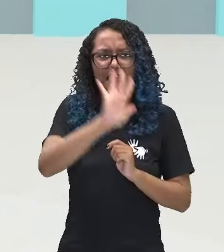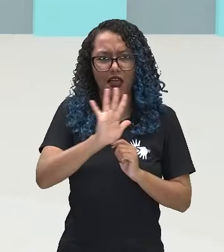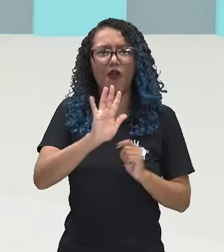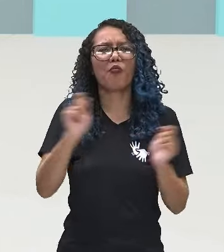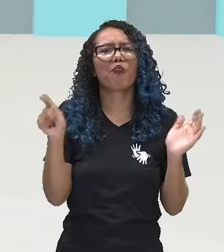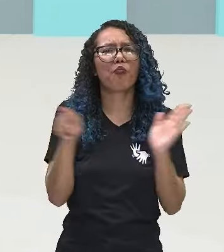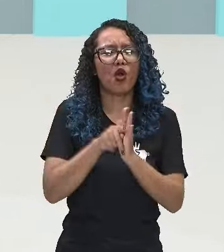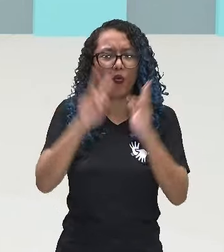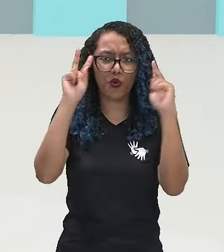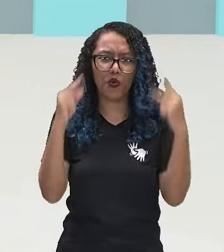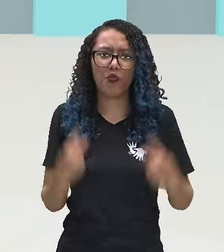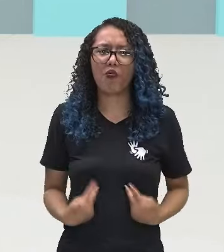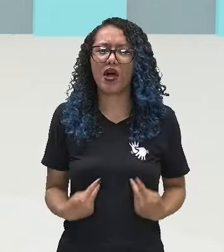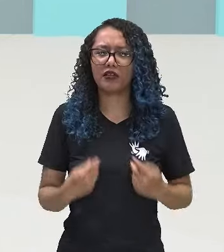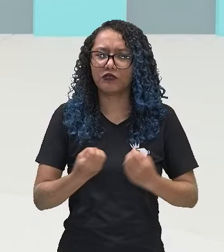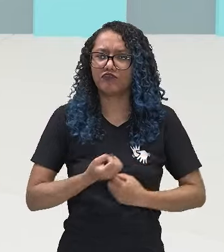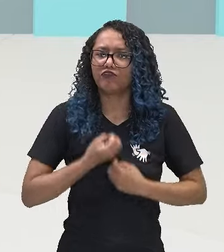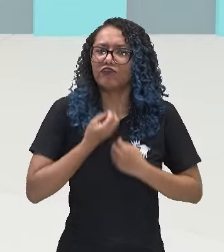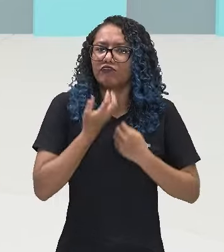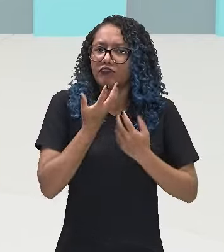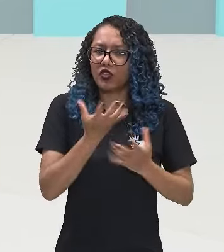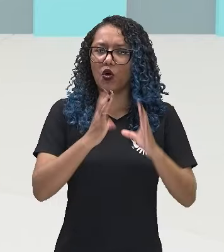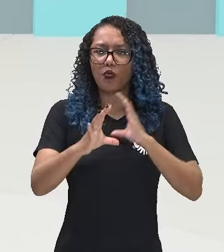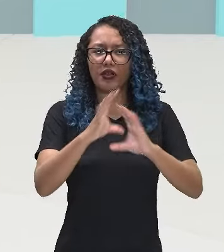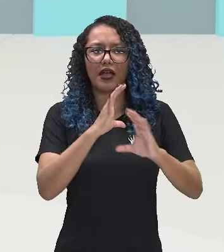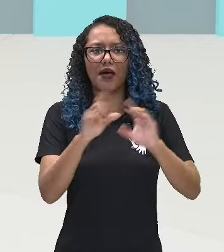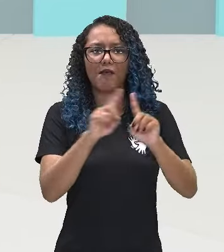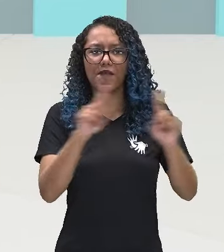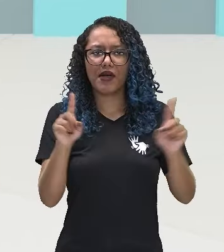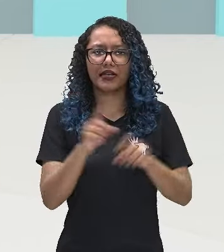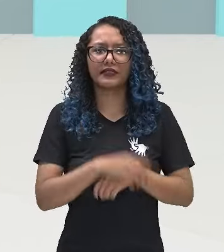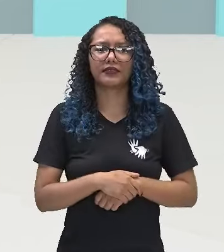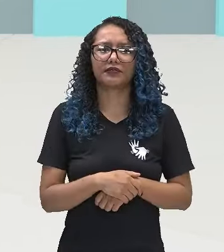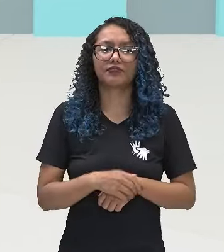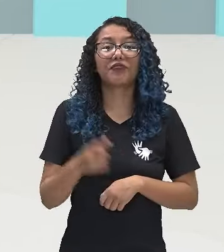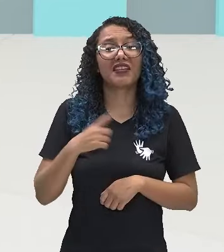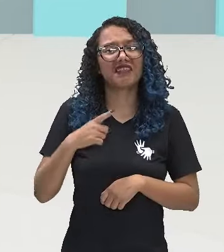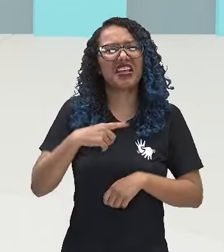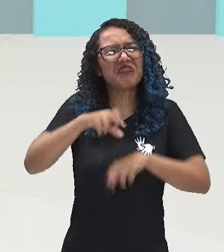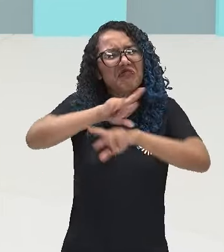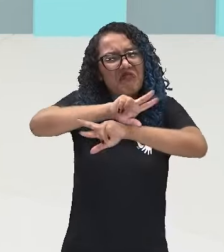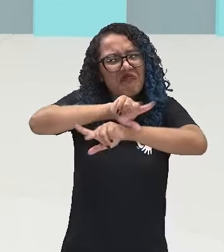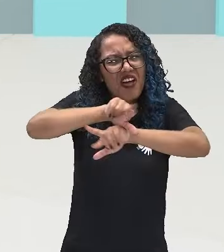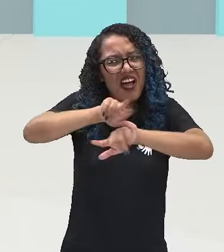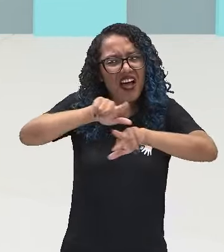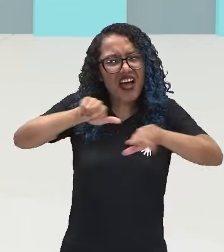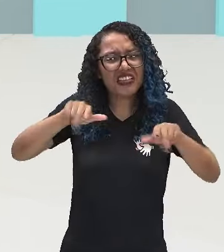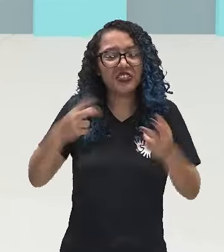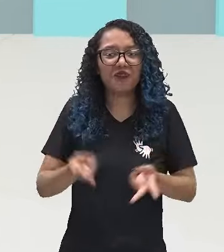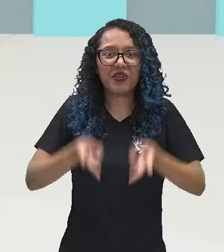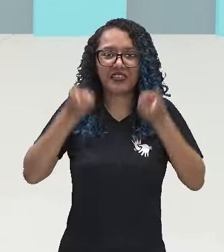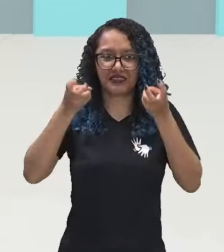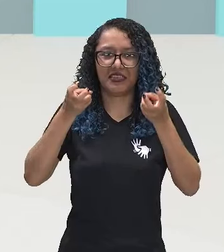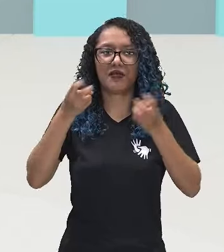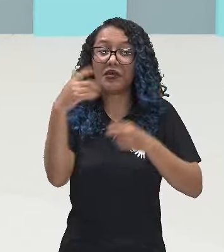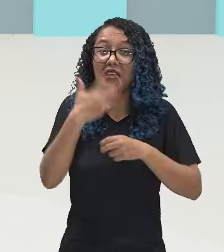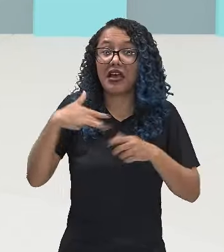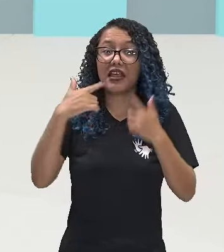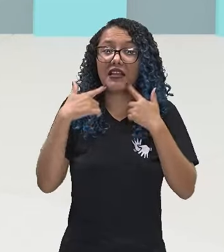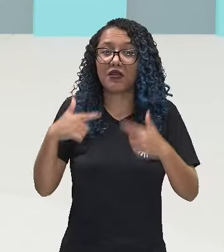Todavia, essa capacidade concretiza-se em inúmeras diversidades, que no plano da linguagem verbal